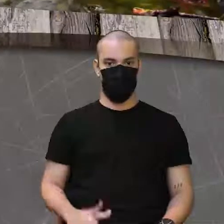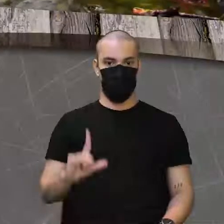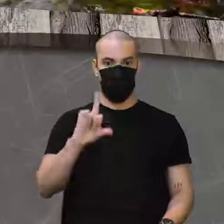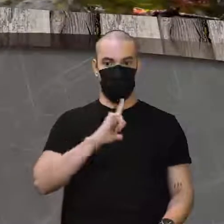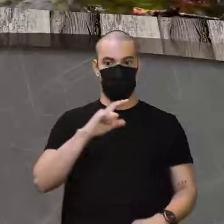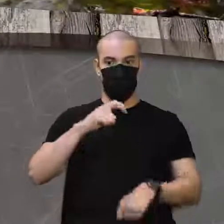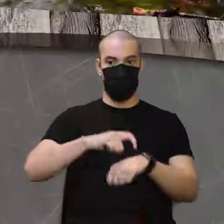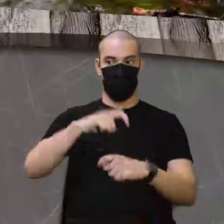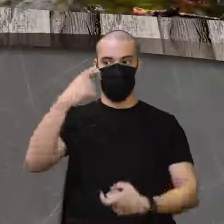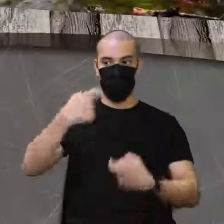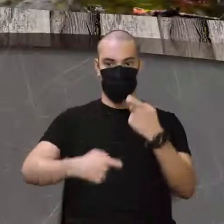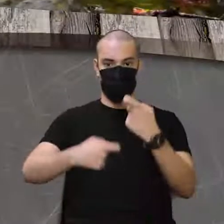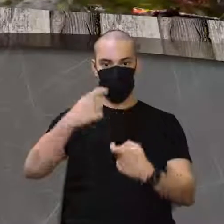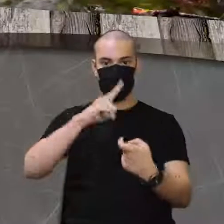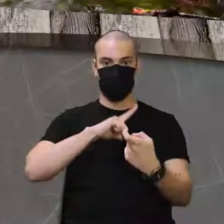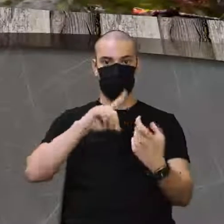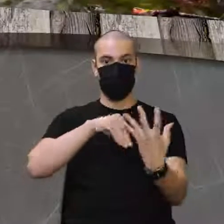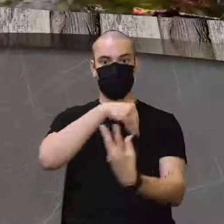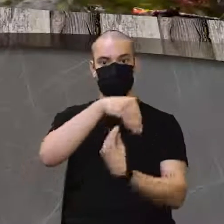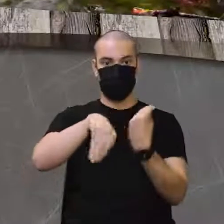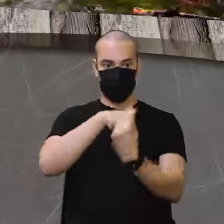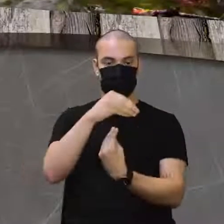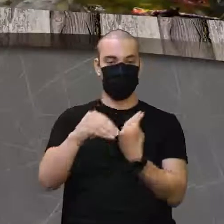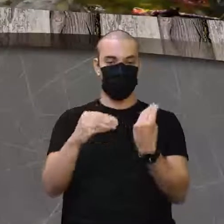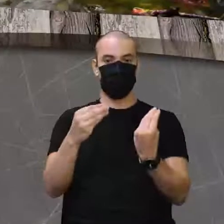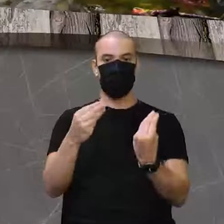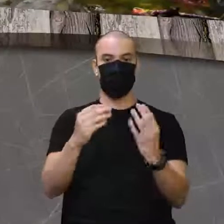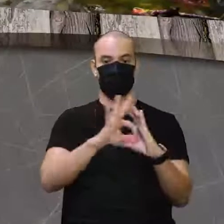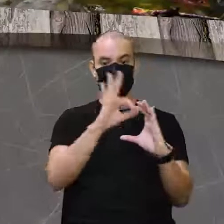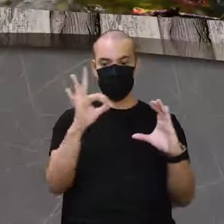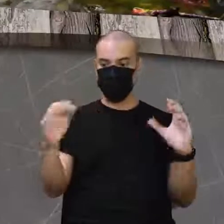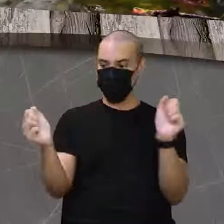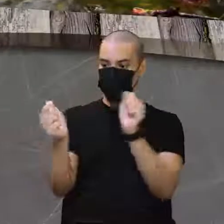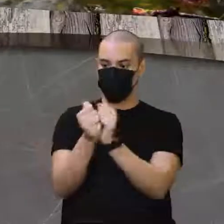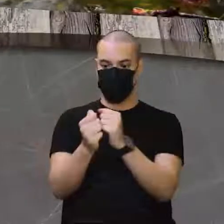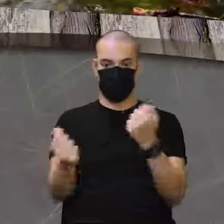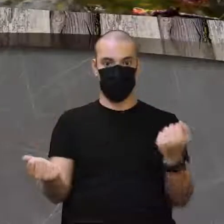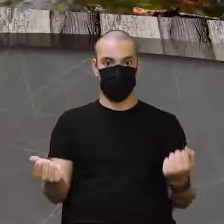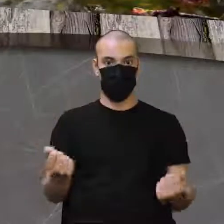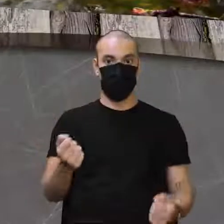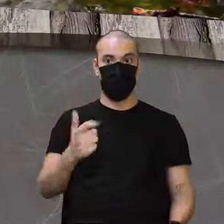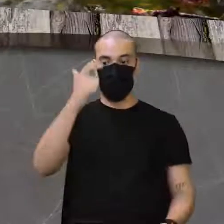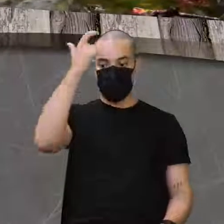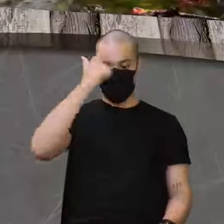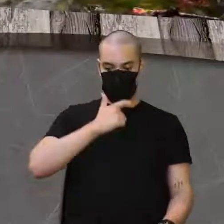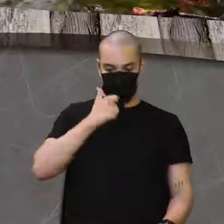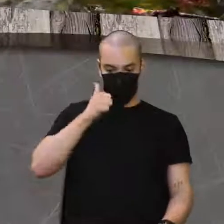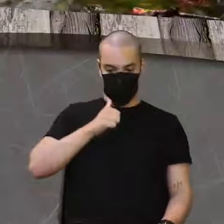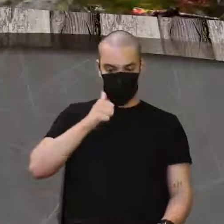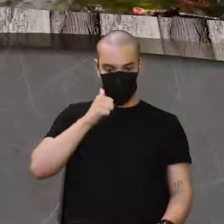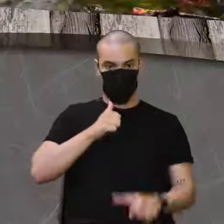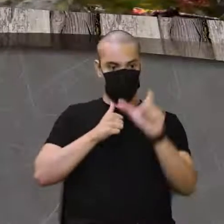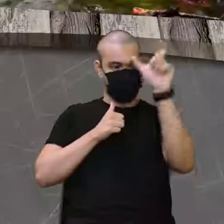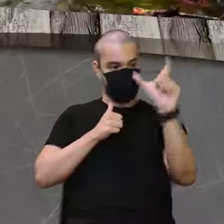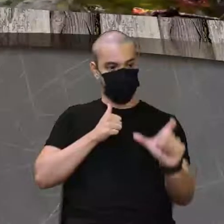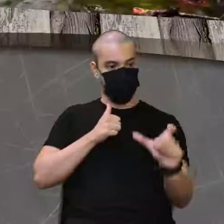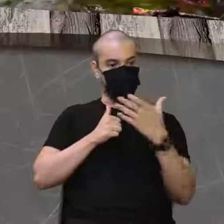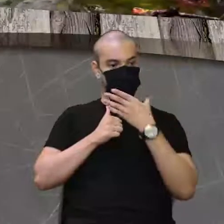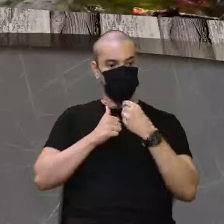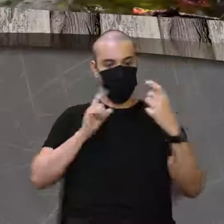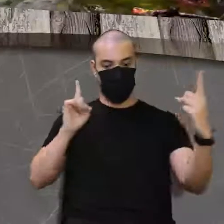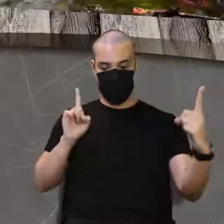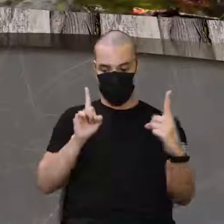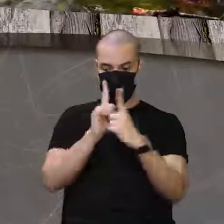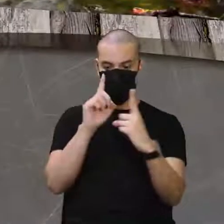junção, a mistura das informações contidas nessas duas gêmulas. E tanto em mim, né, no sexo feminino, quanto no sexo masculino,